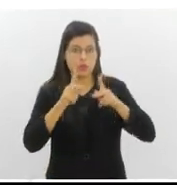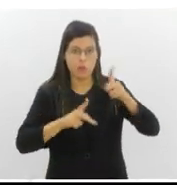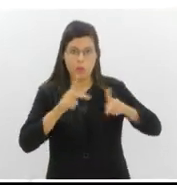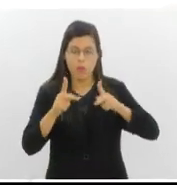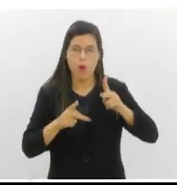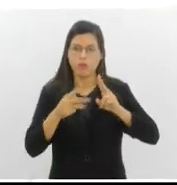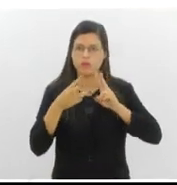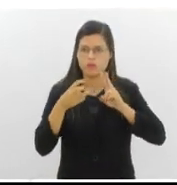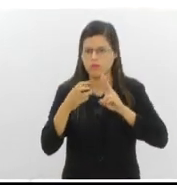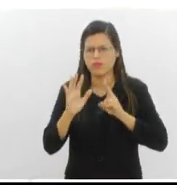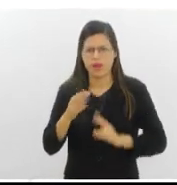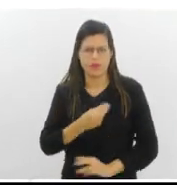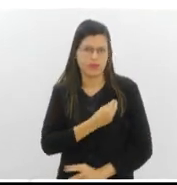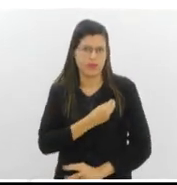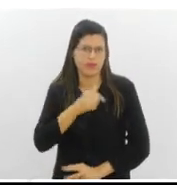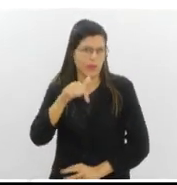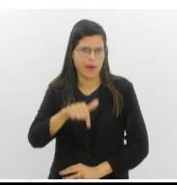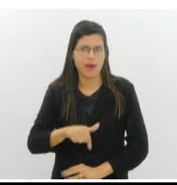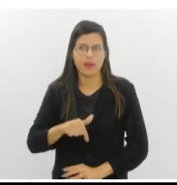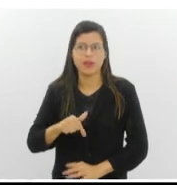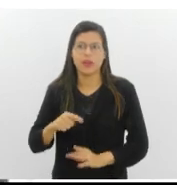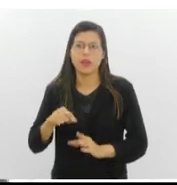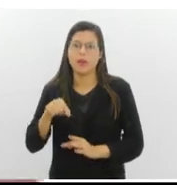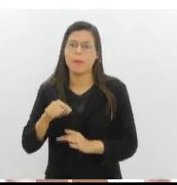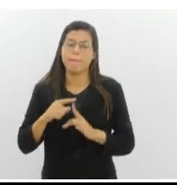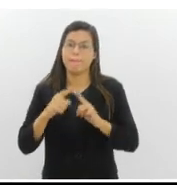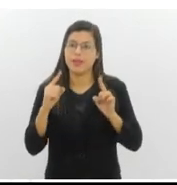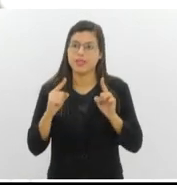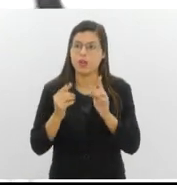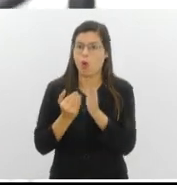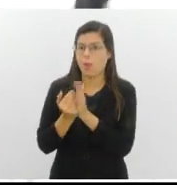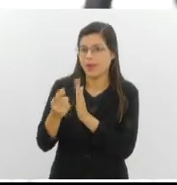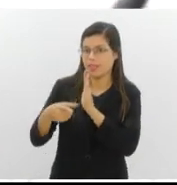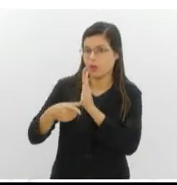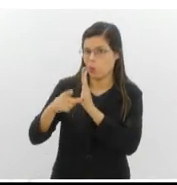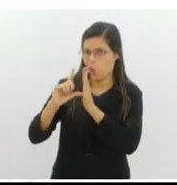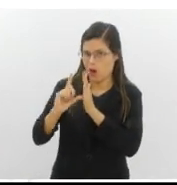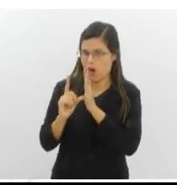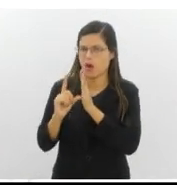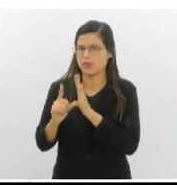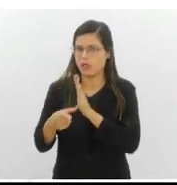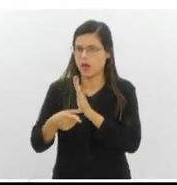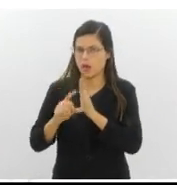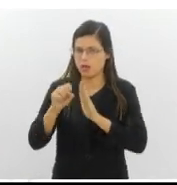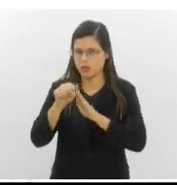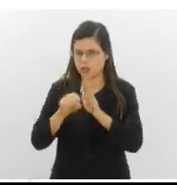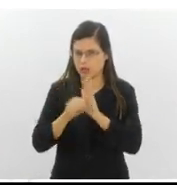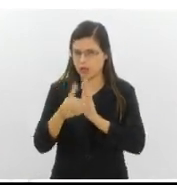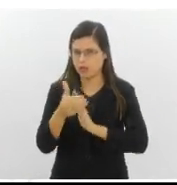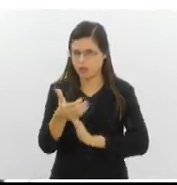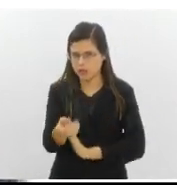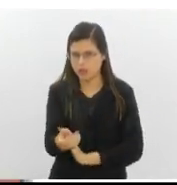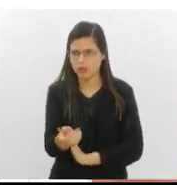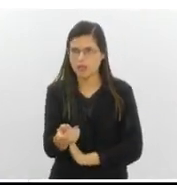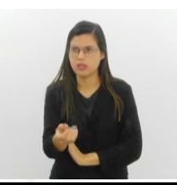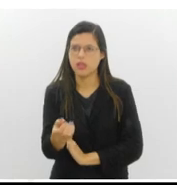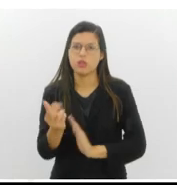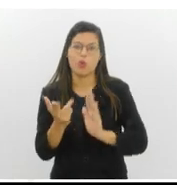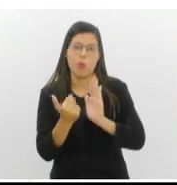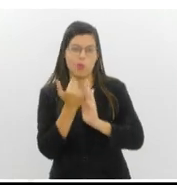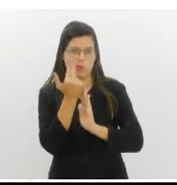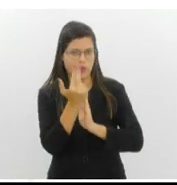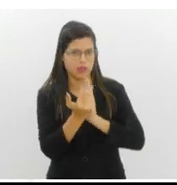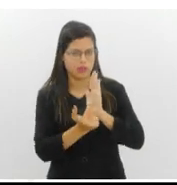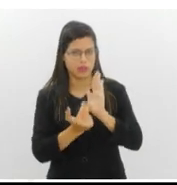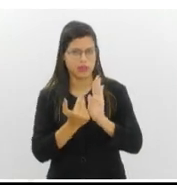as palavras do colonizador, ele abre no antes, no antes do século XVI, com ilustrações.